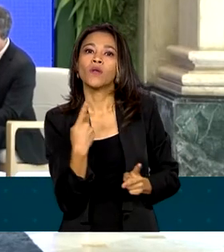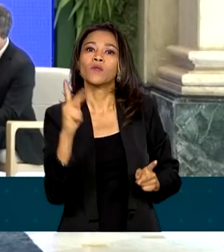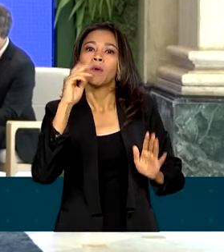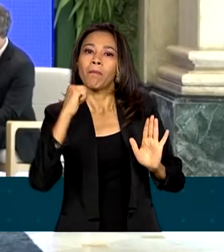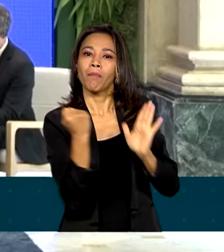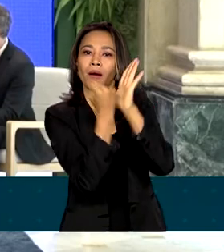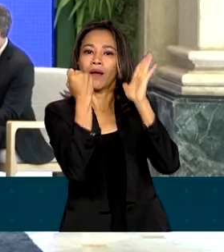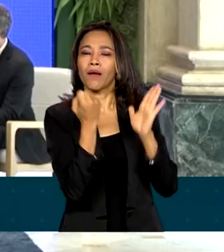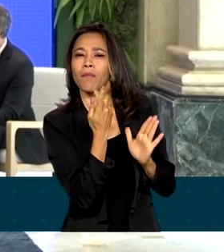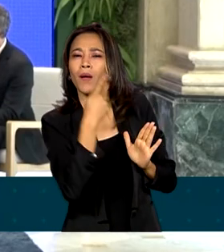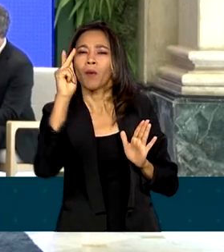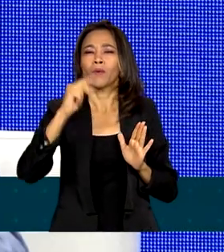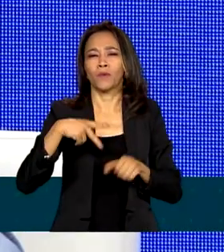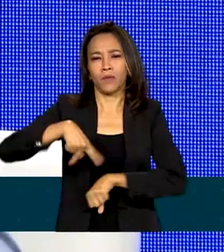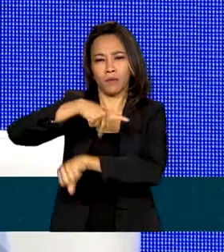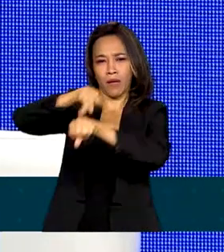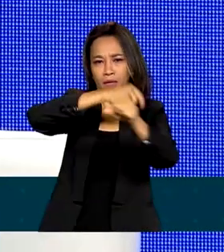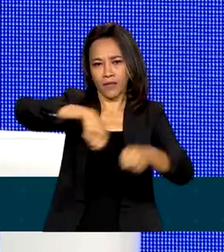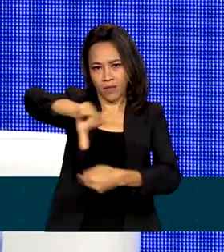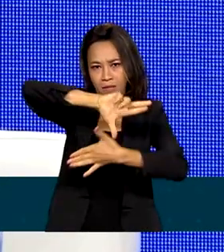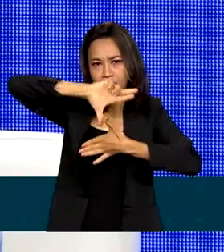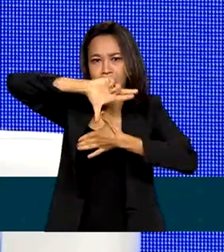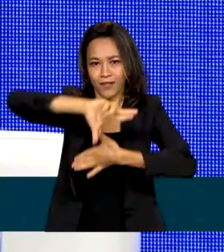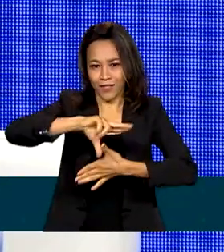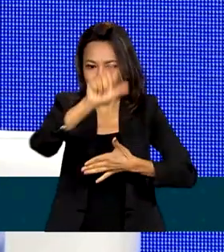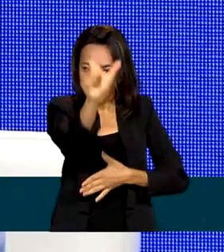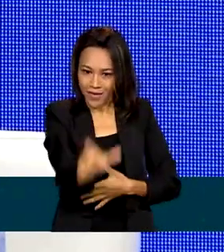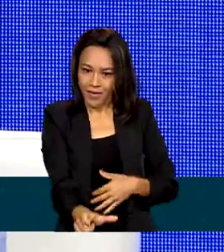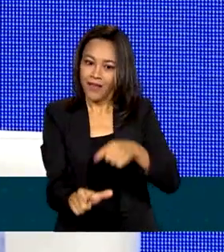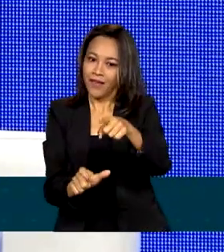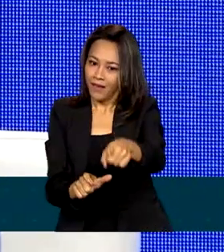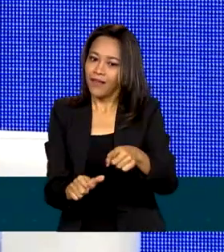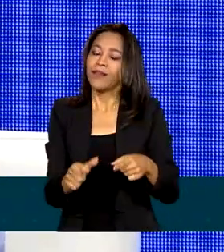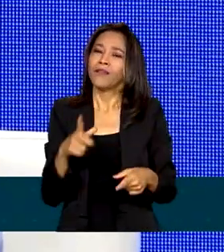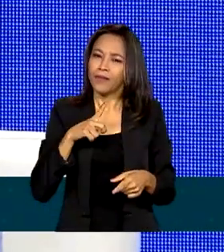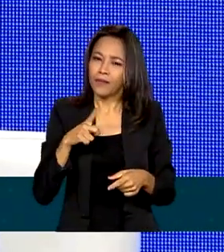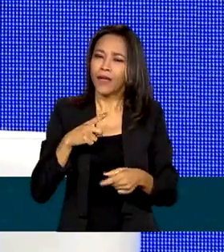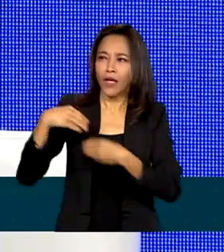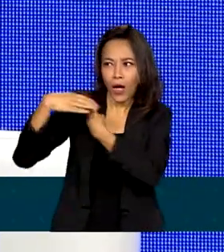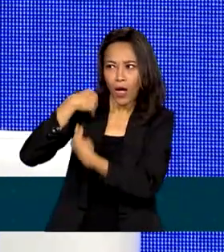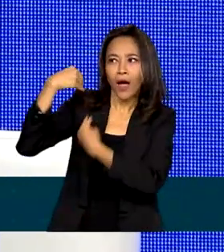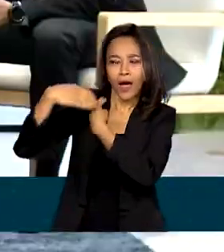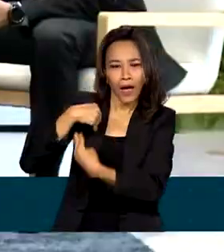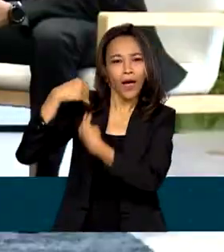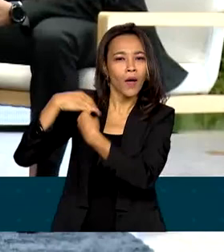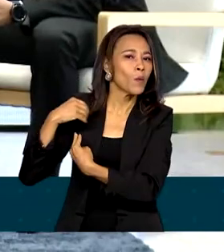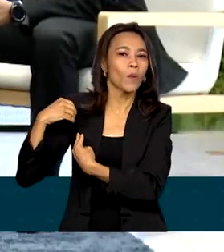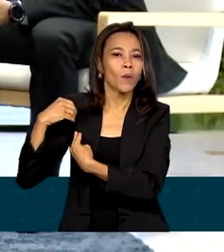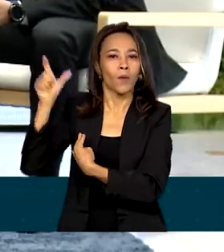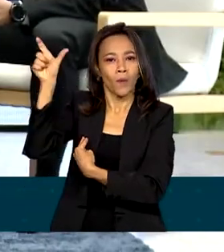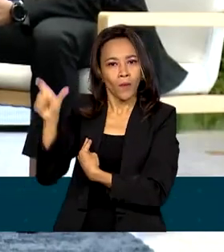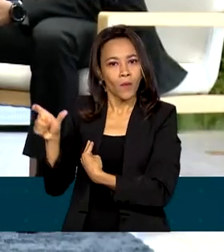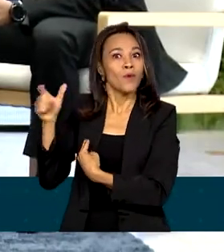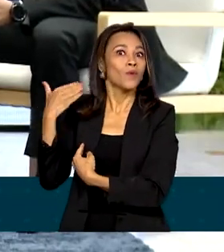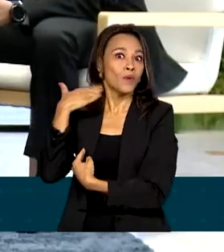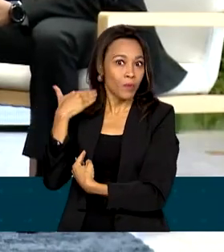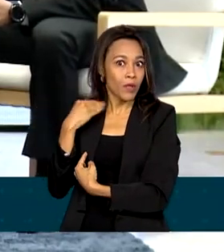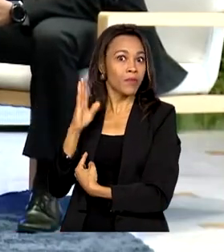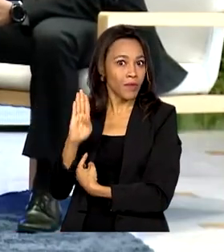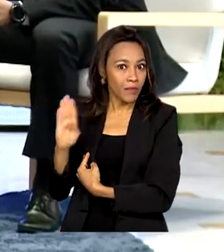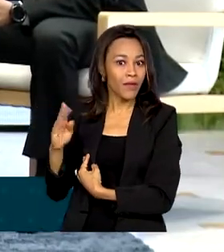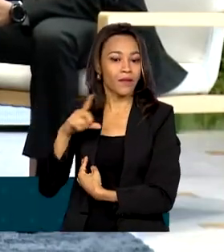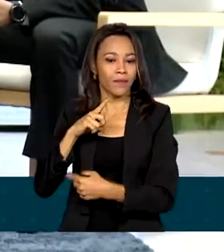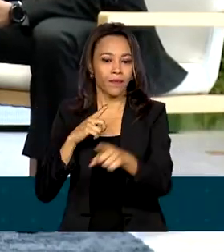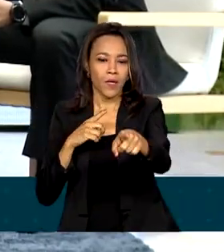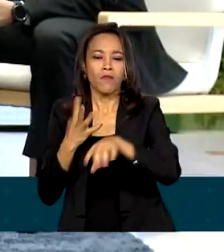países da América Latina e o empreendedor recebe a consultoria do Banco do Brasil. Você busca novos clientes,